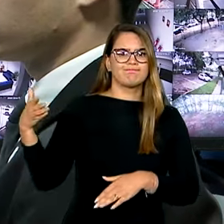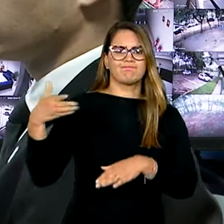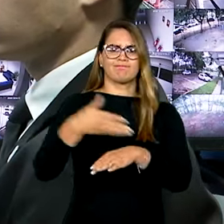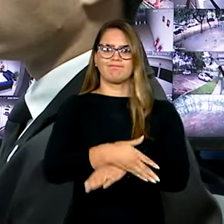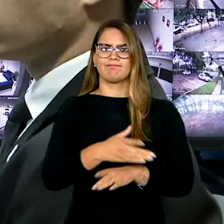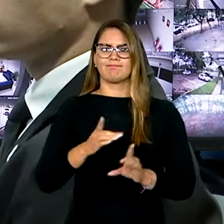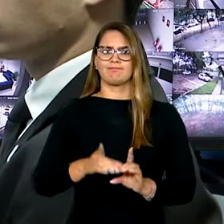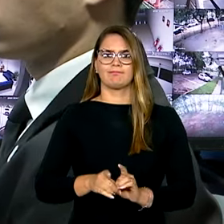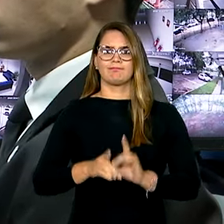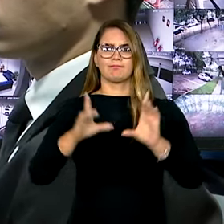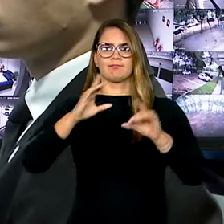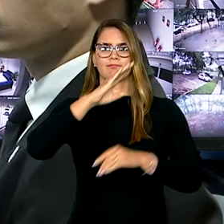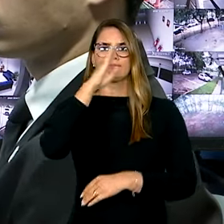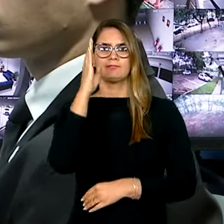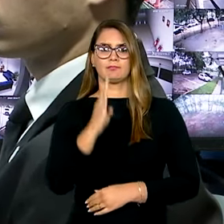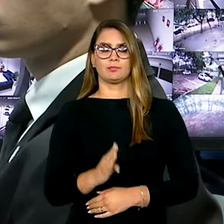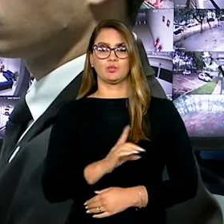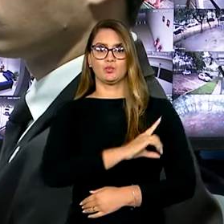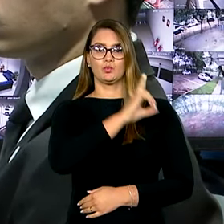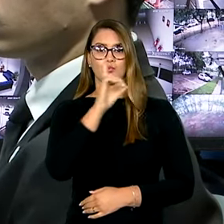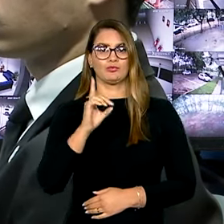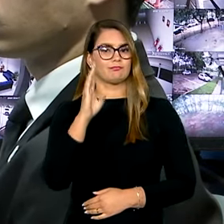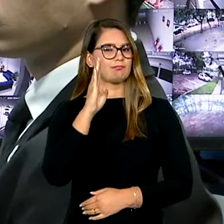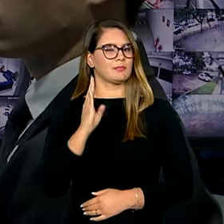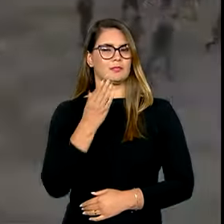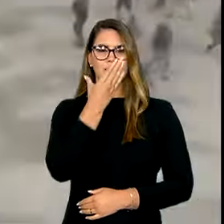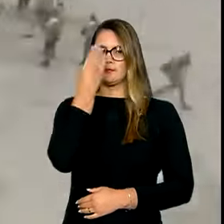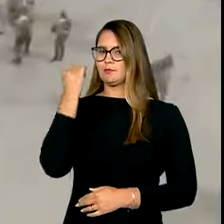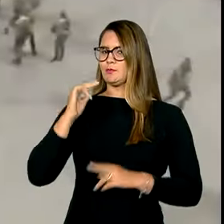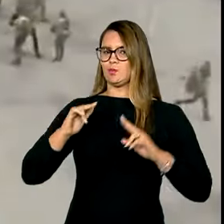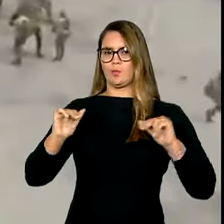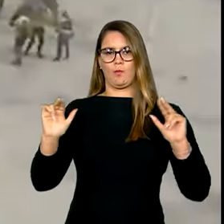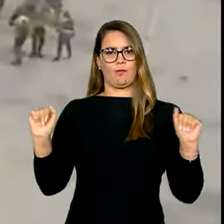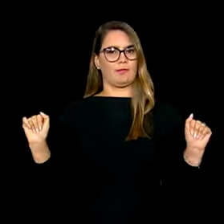democracia do país. Um dia que o Brasil não vai esquecer.